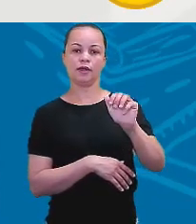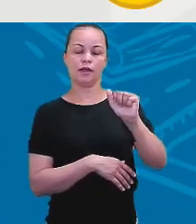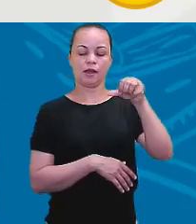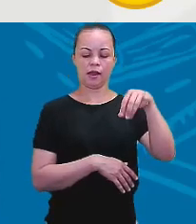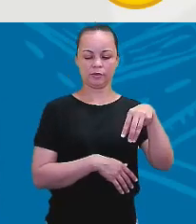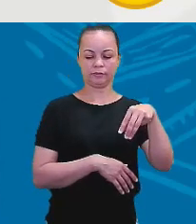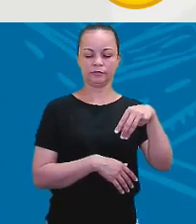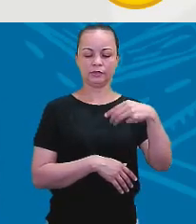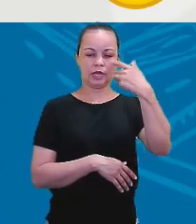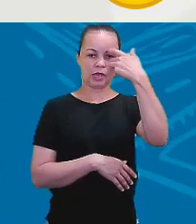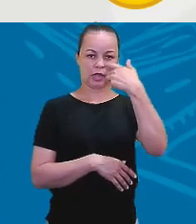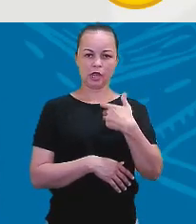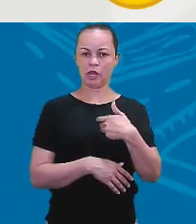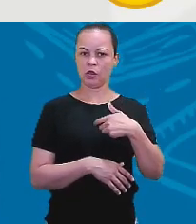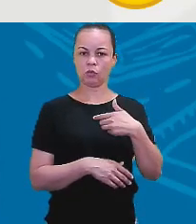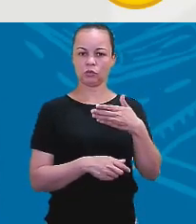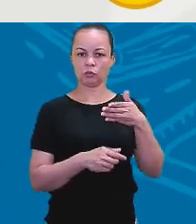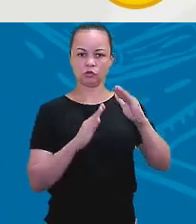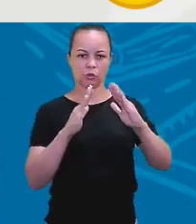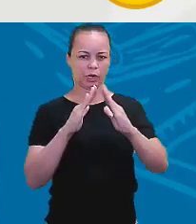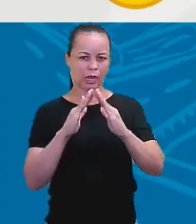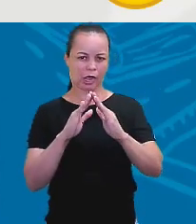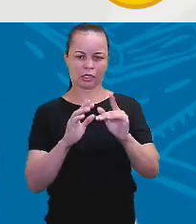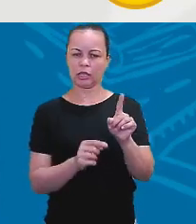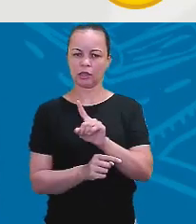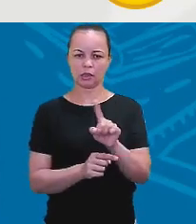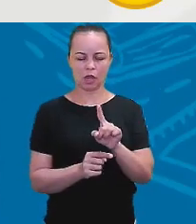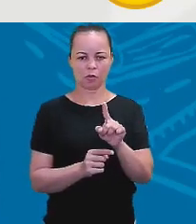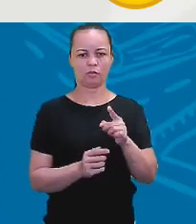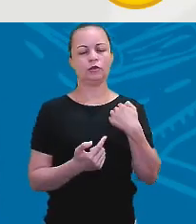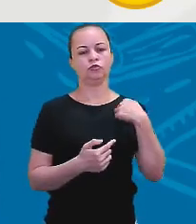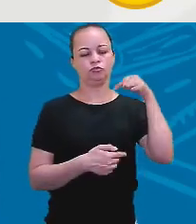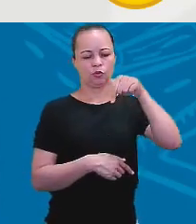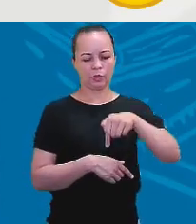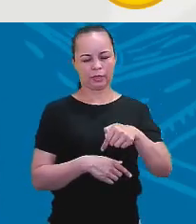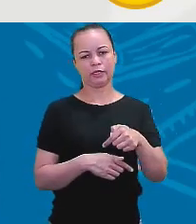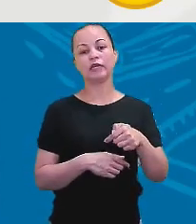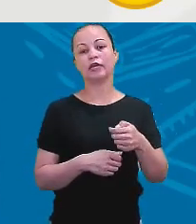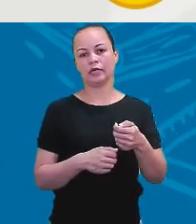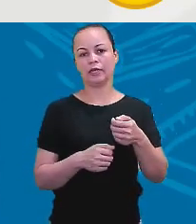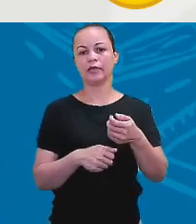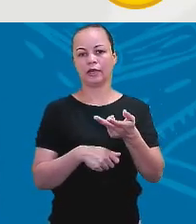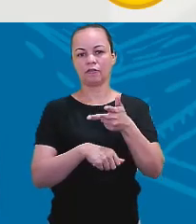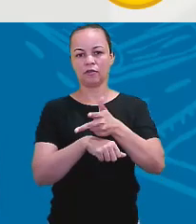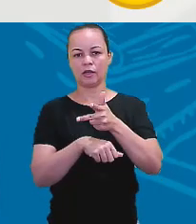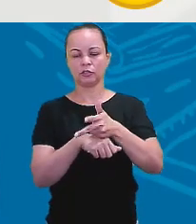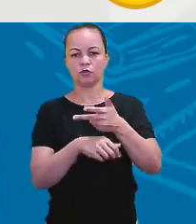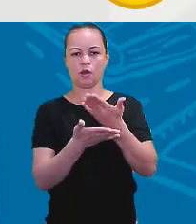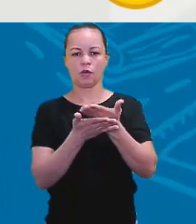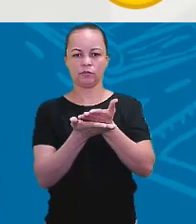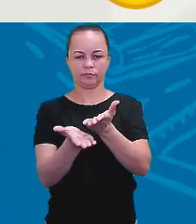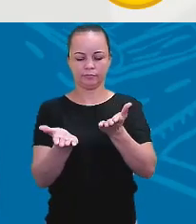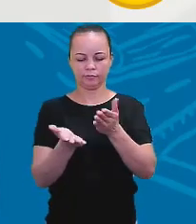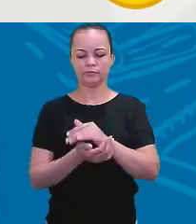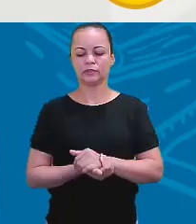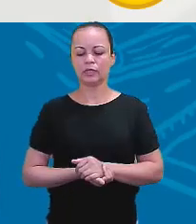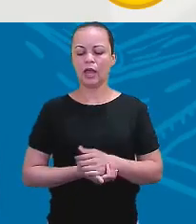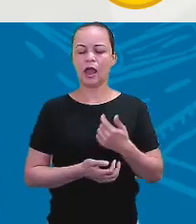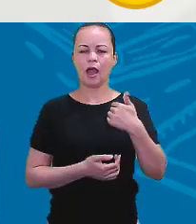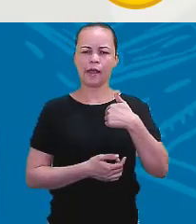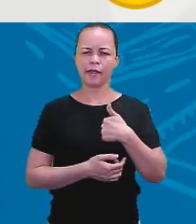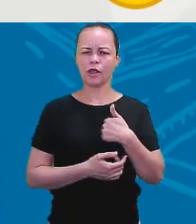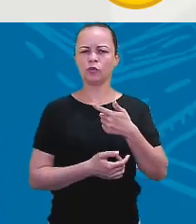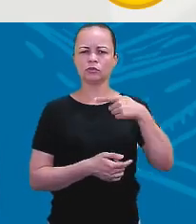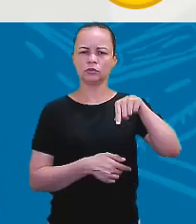Eu não estou em casa. Não, estou aqui no estúdio da TV gravando aula para vocês. Então, I am not at home. Eu não estou em casa.